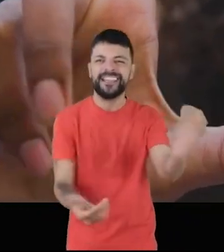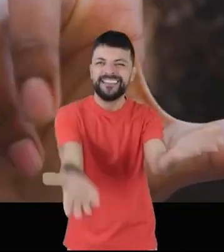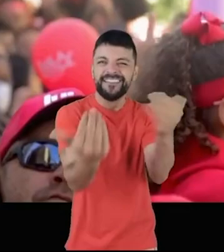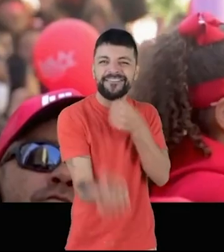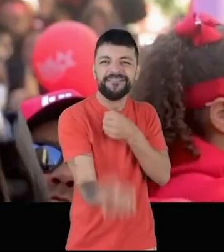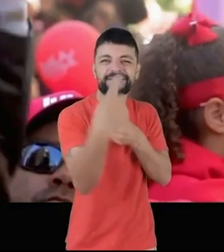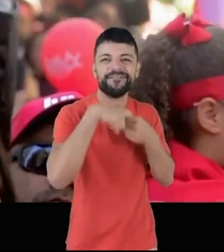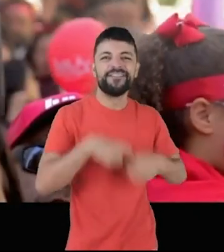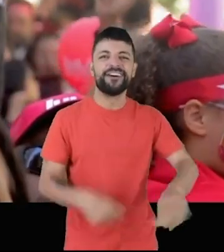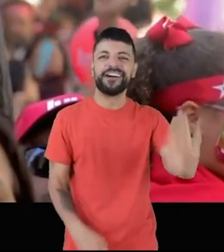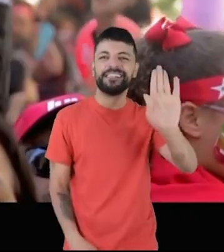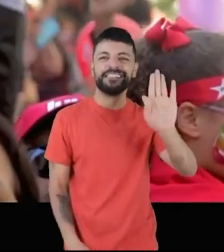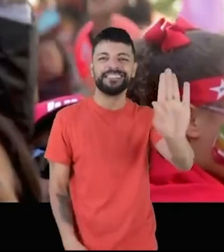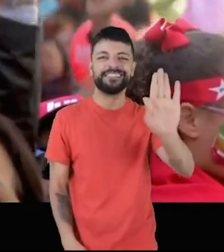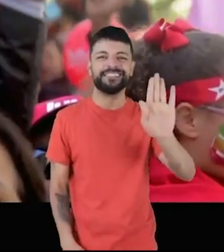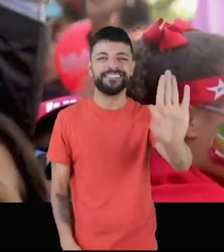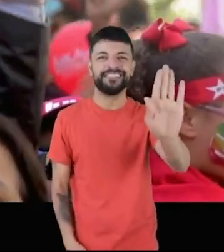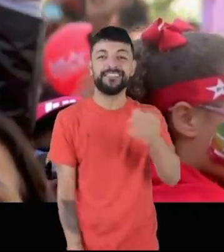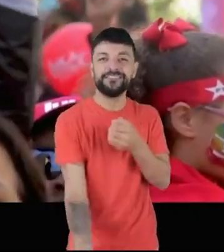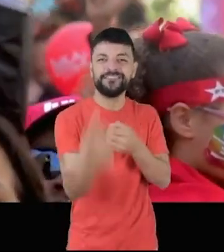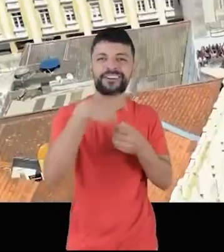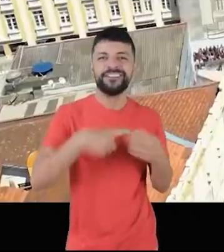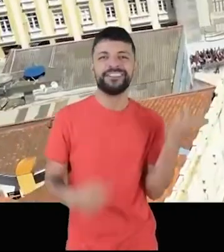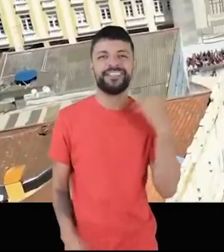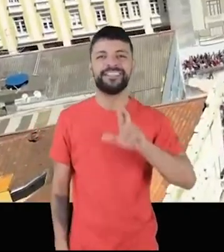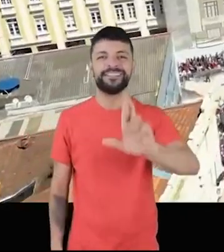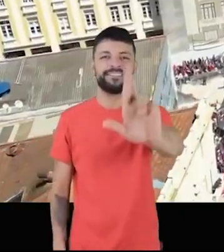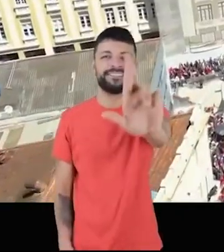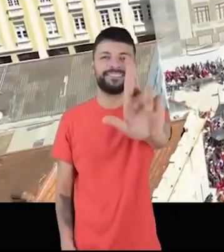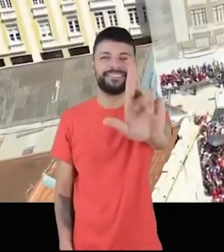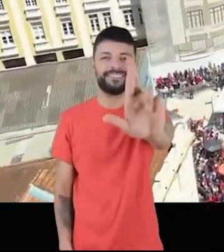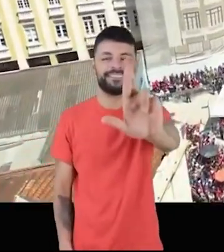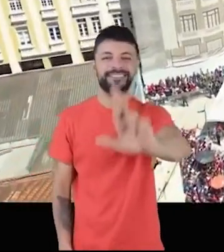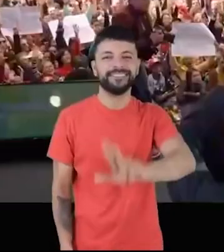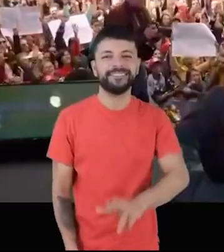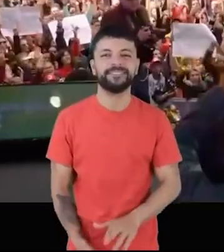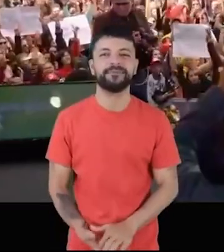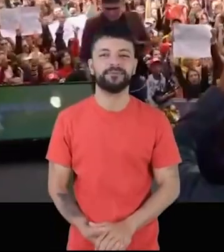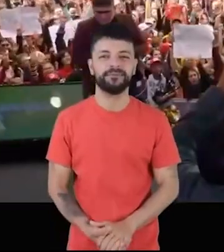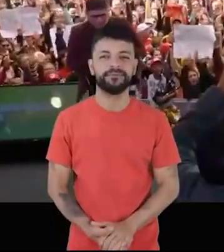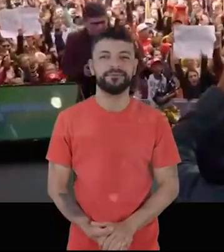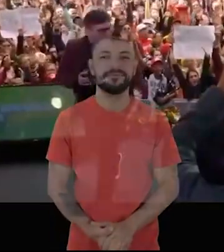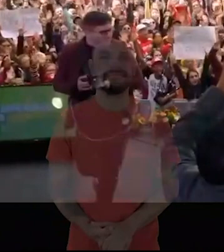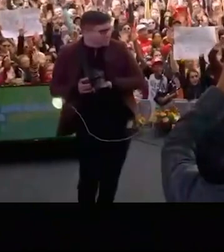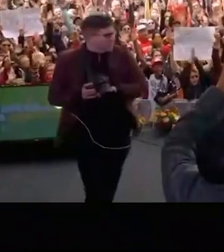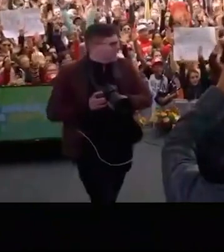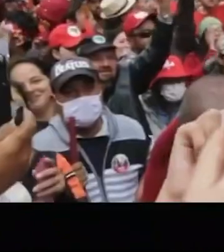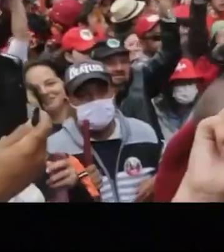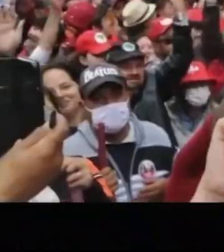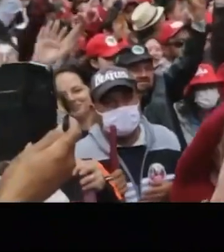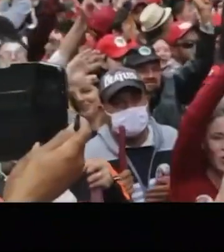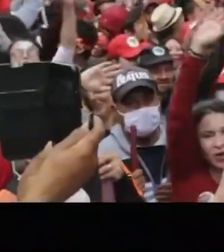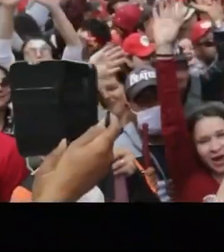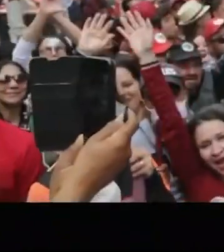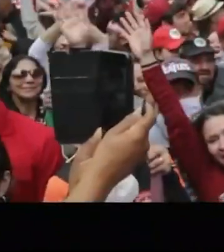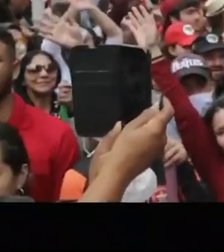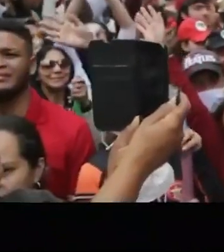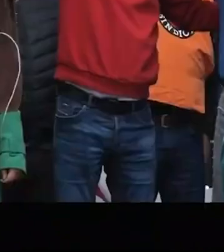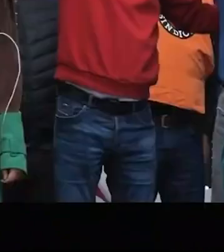Paraná! Vão a bem do Paraná!